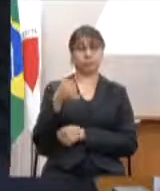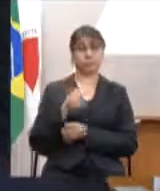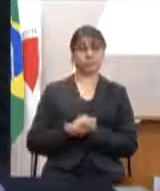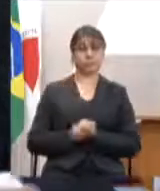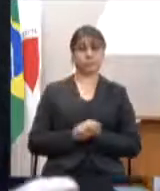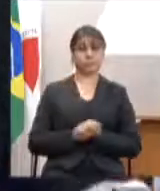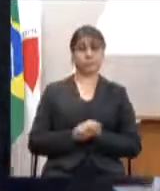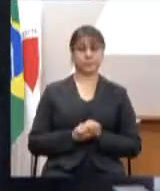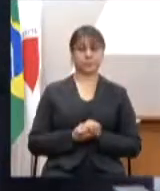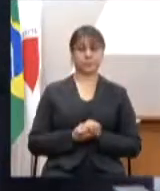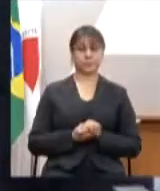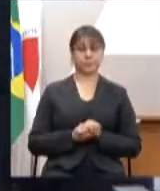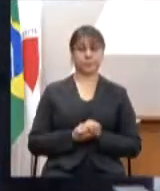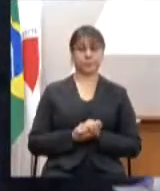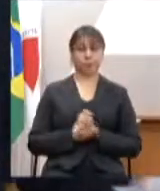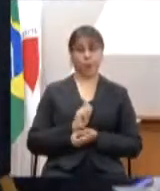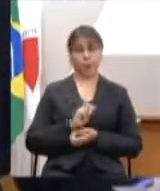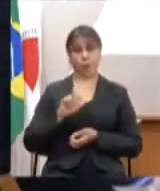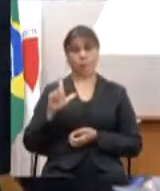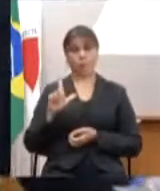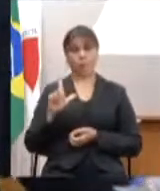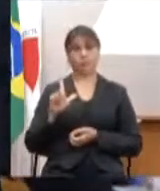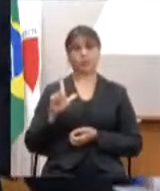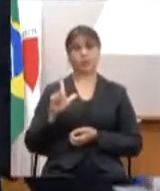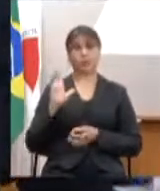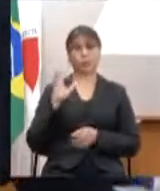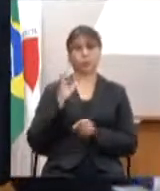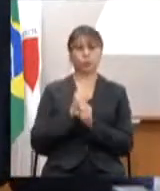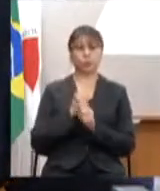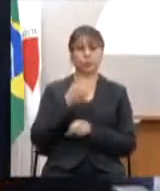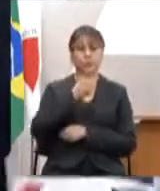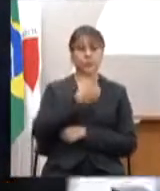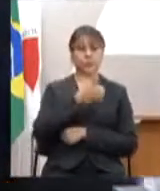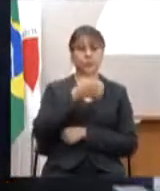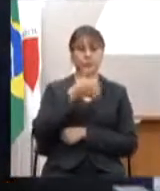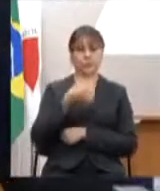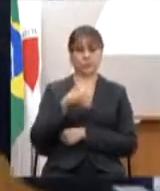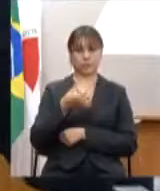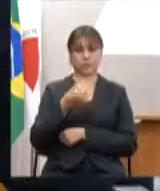ele se eleva para o valor de R 16 bilhões.